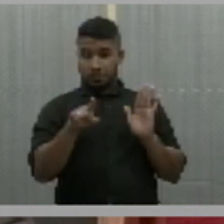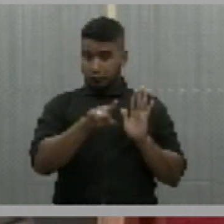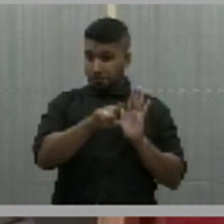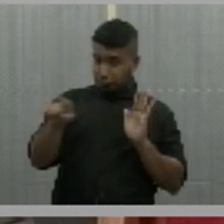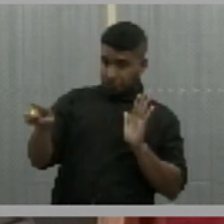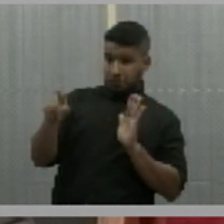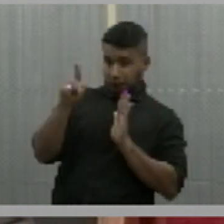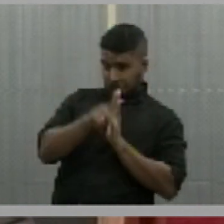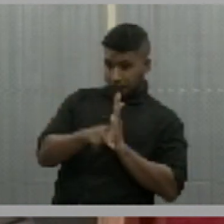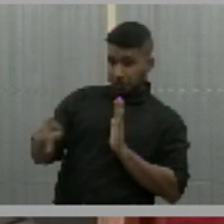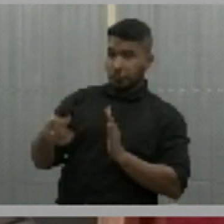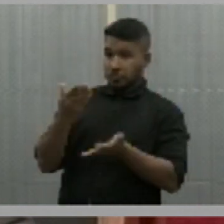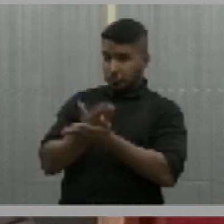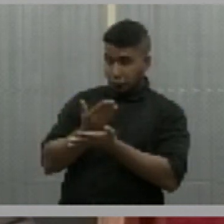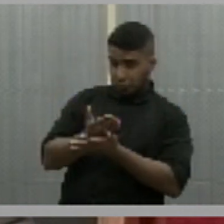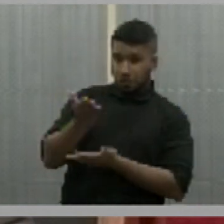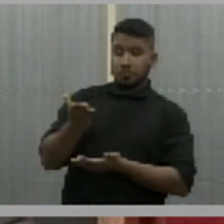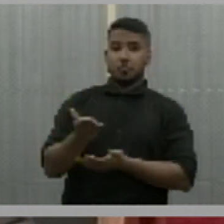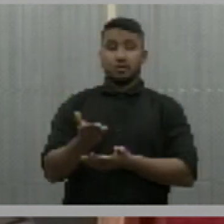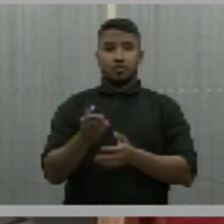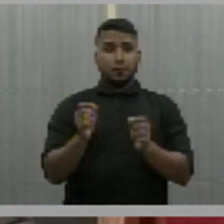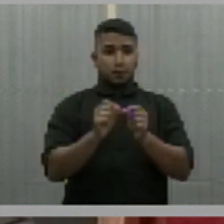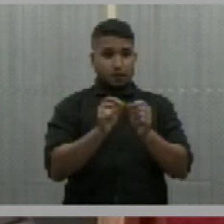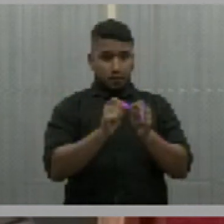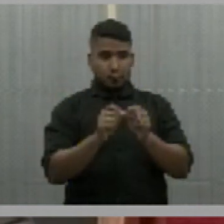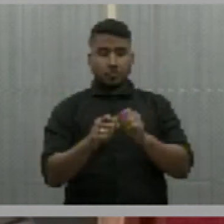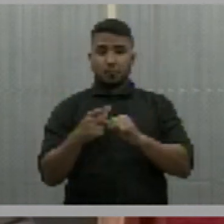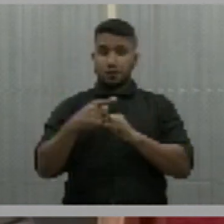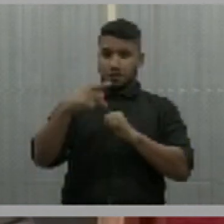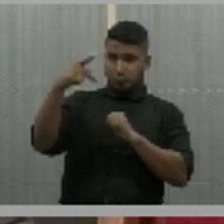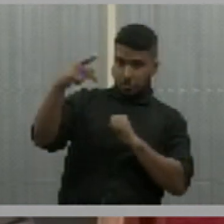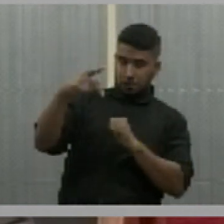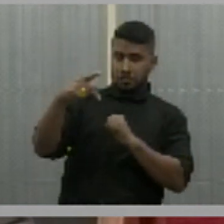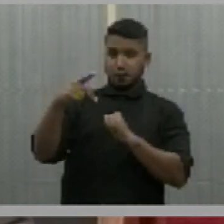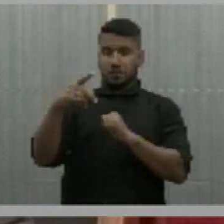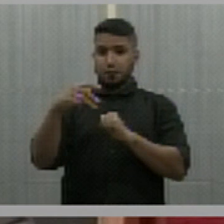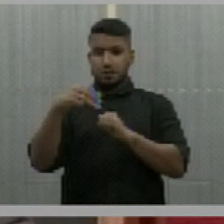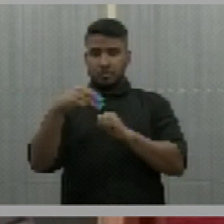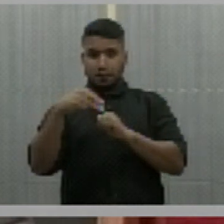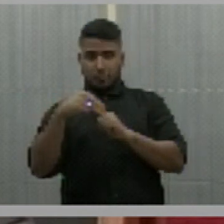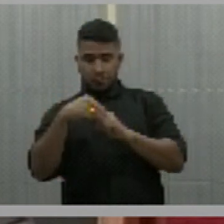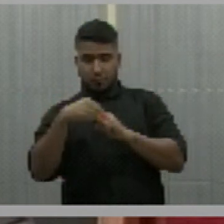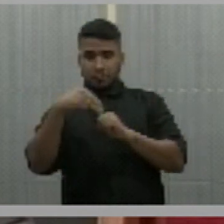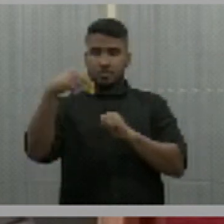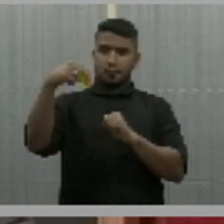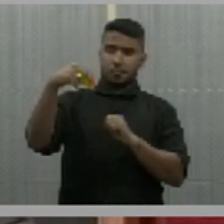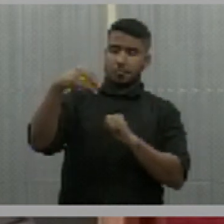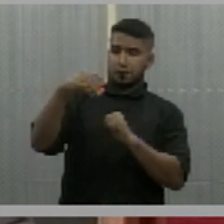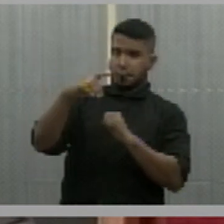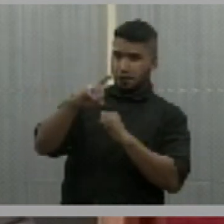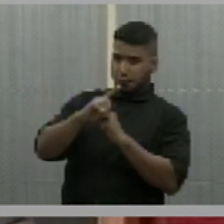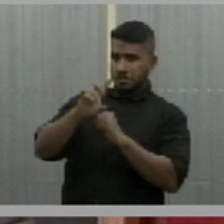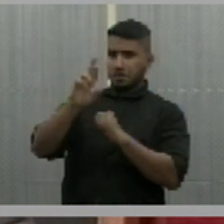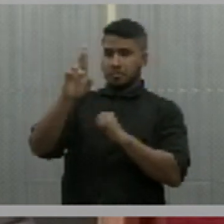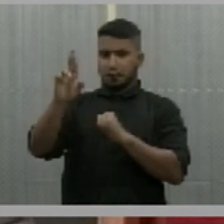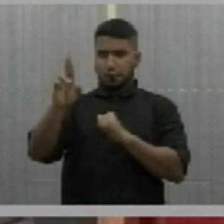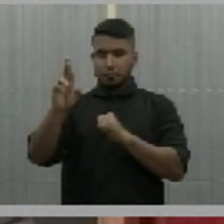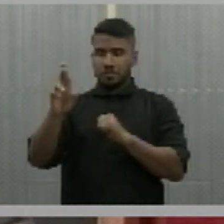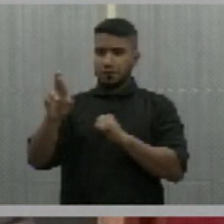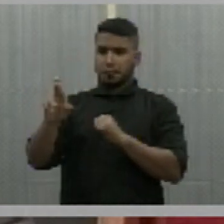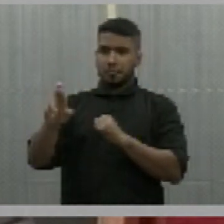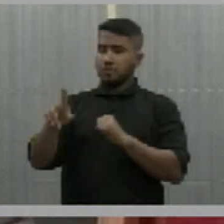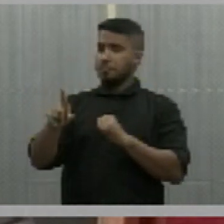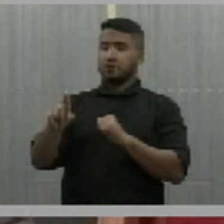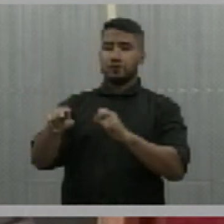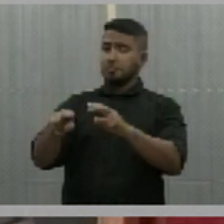professor que estudou, que fez a sua pós-graduação, que fez o seu mestrado e que fez o seu doutorado,